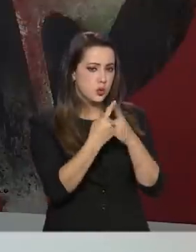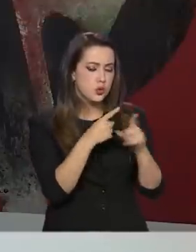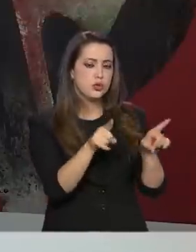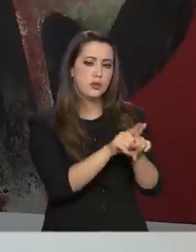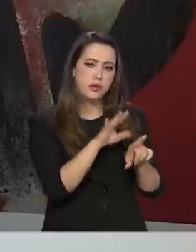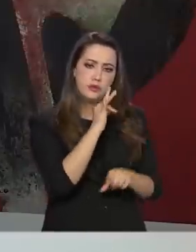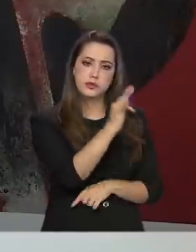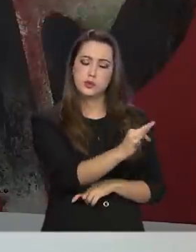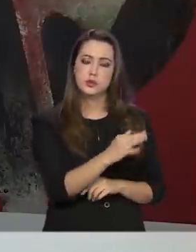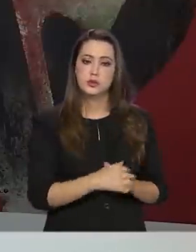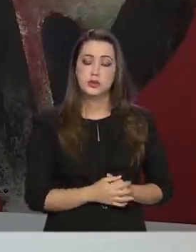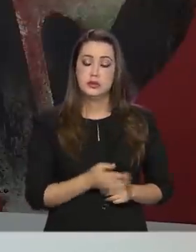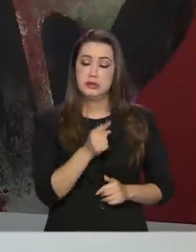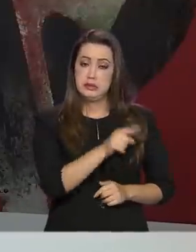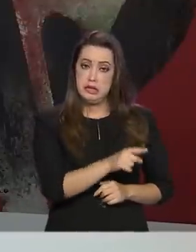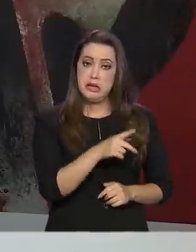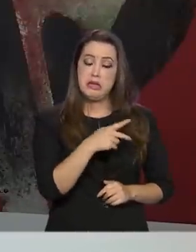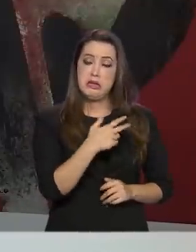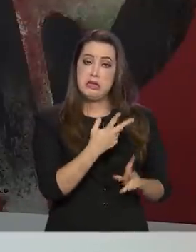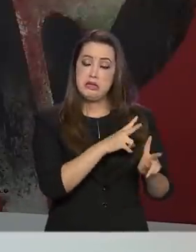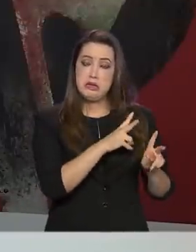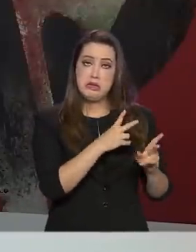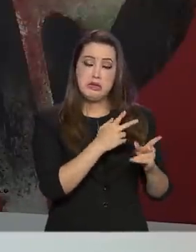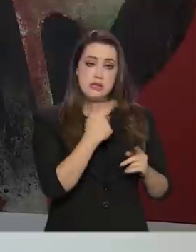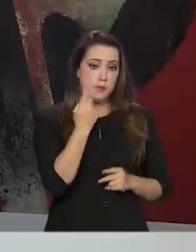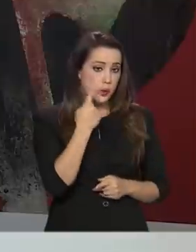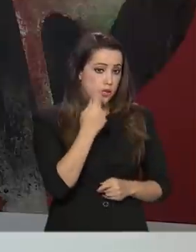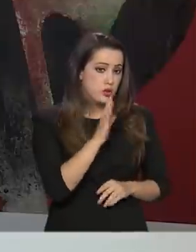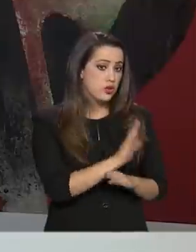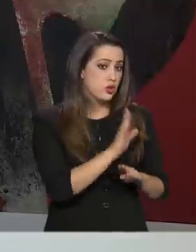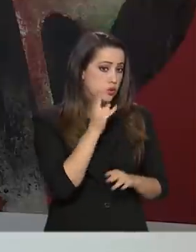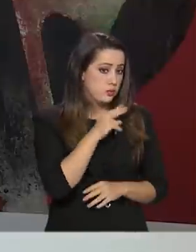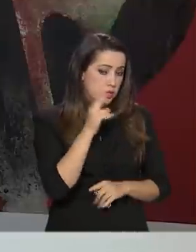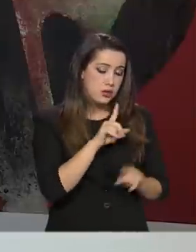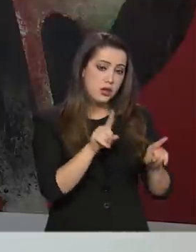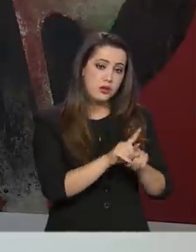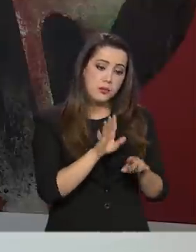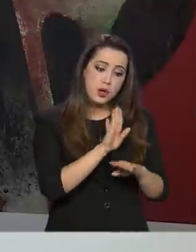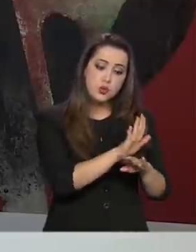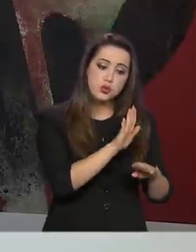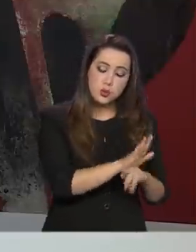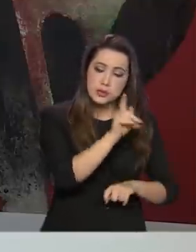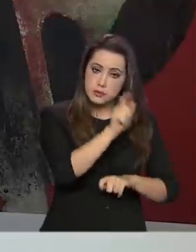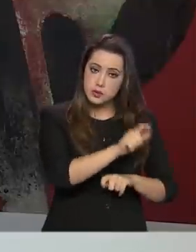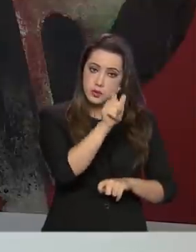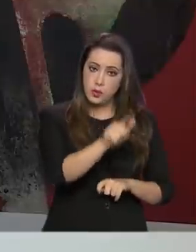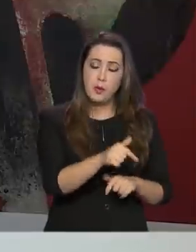frente. Ela também deu cobertura aos informais,